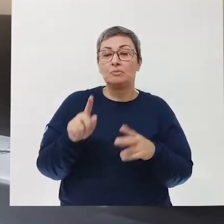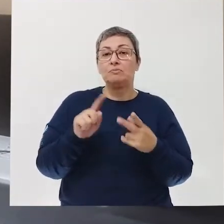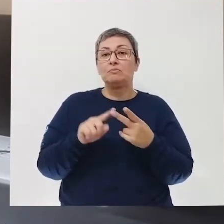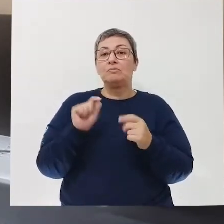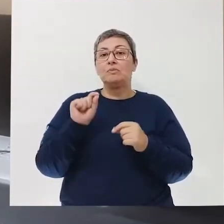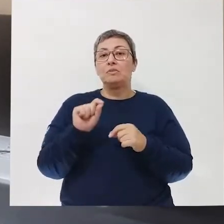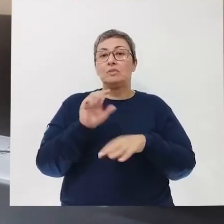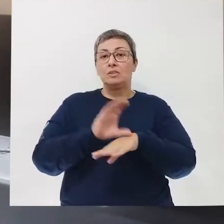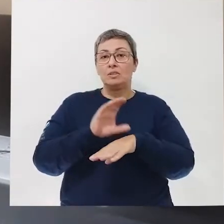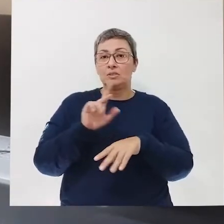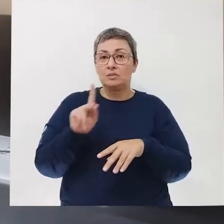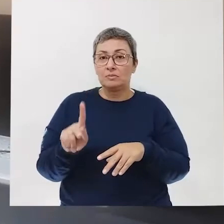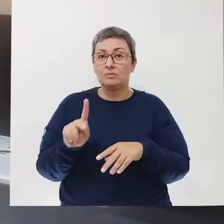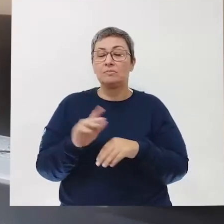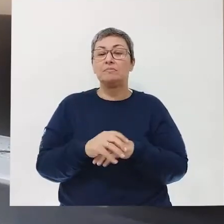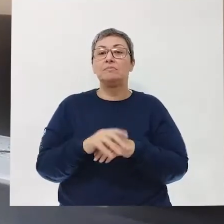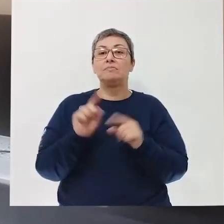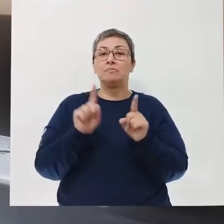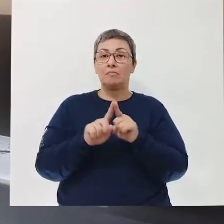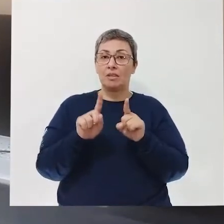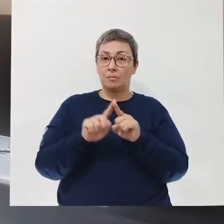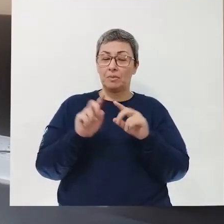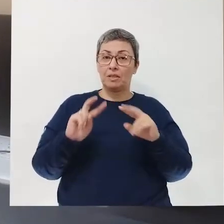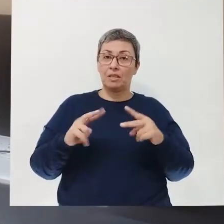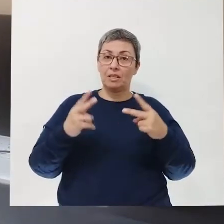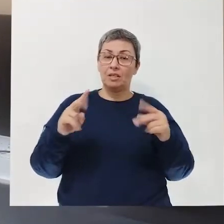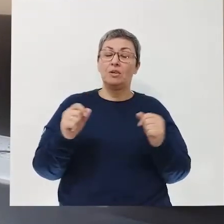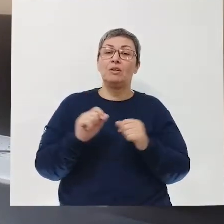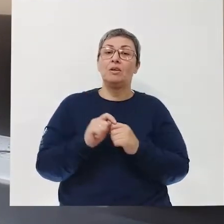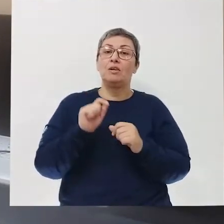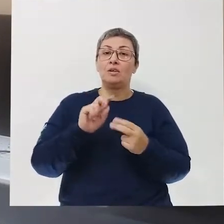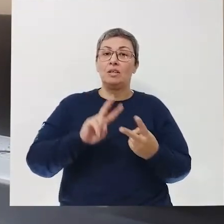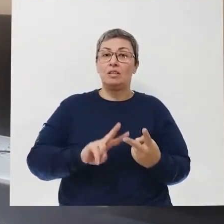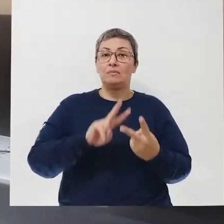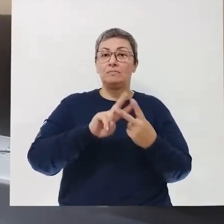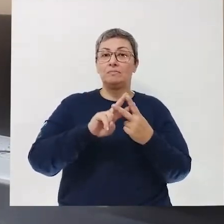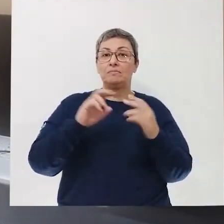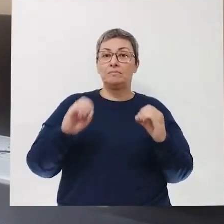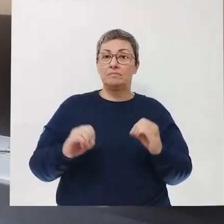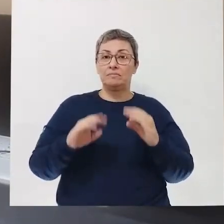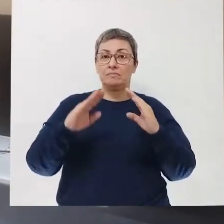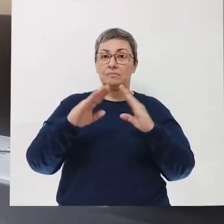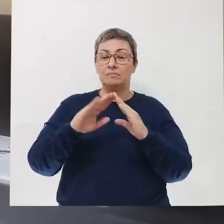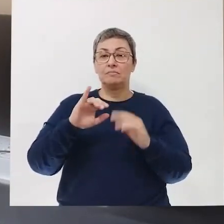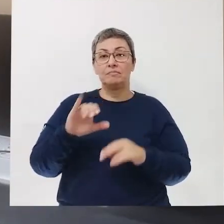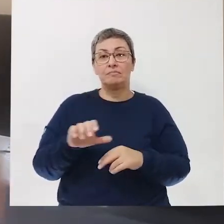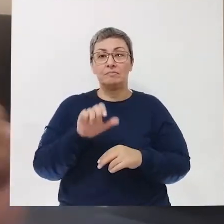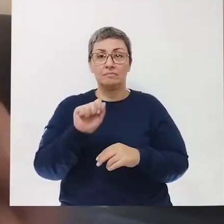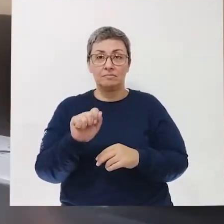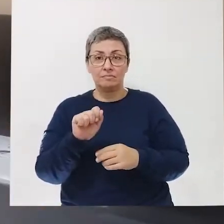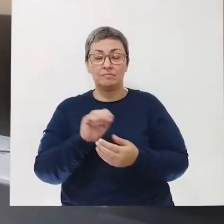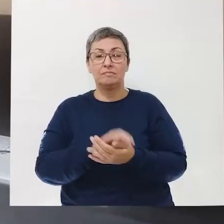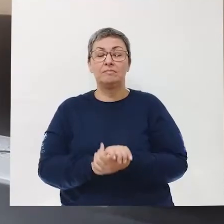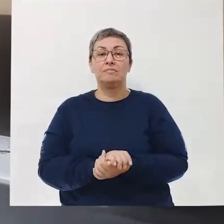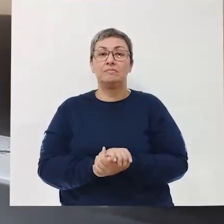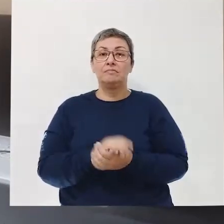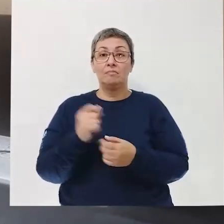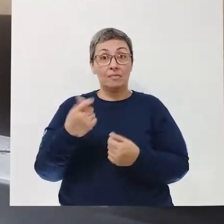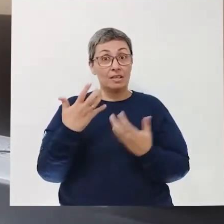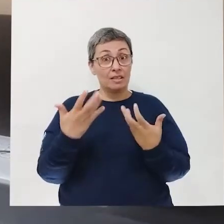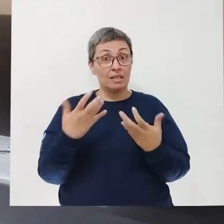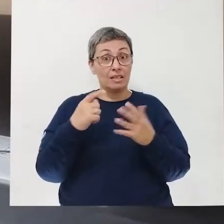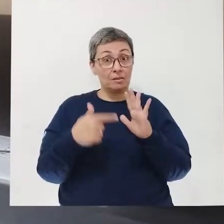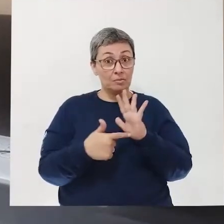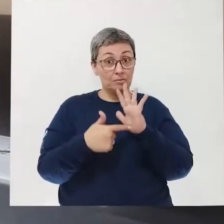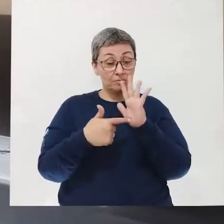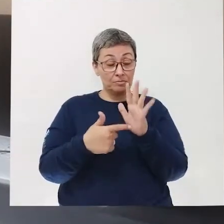compartilha com seu coordenador e compartilha também hashtag saberes em casa e já eu